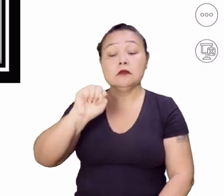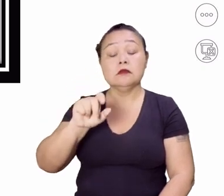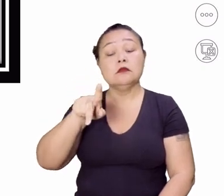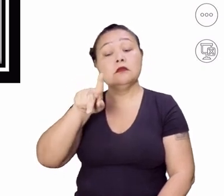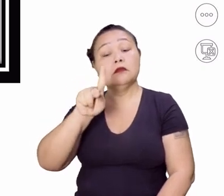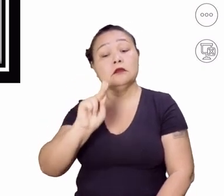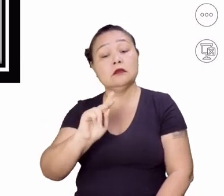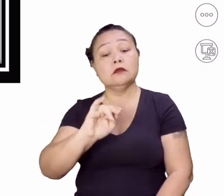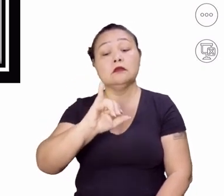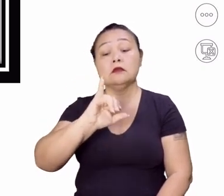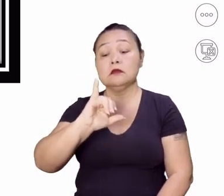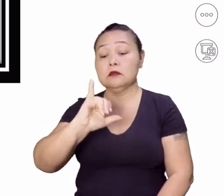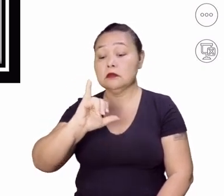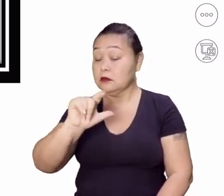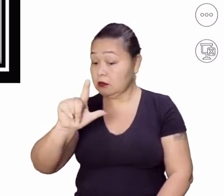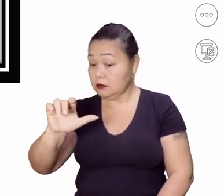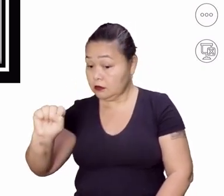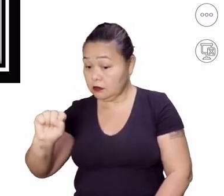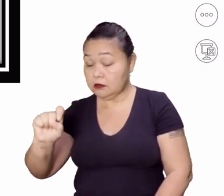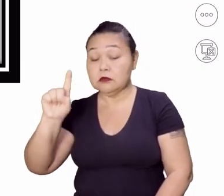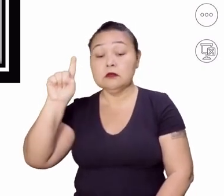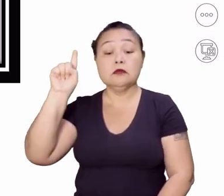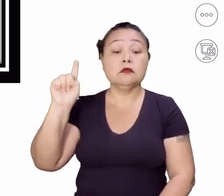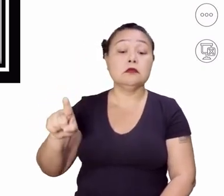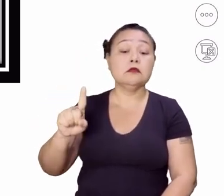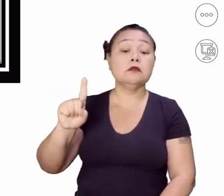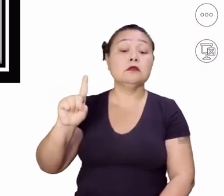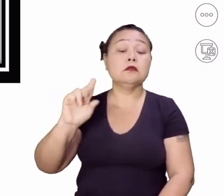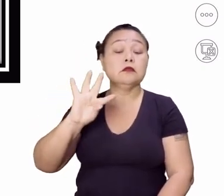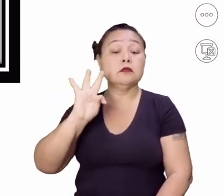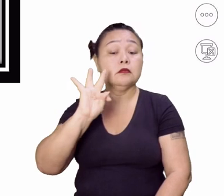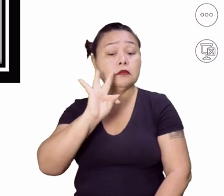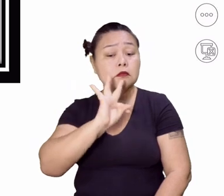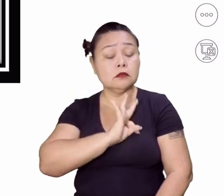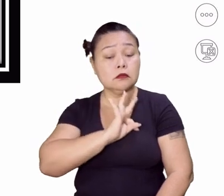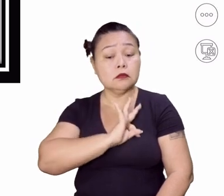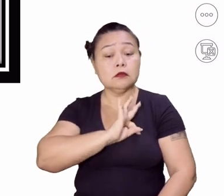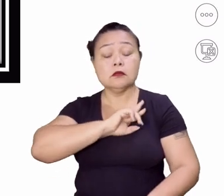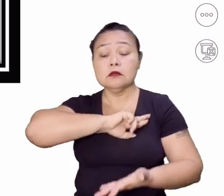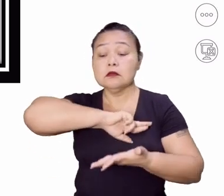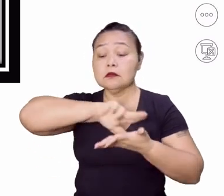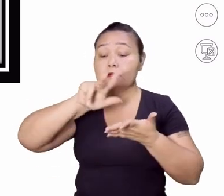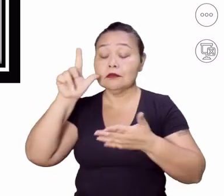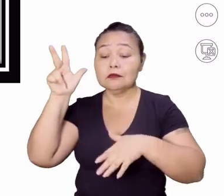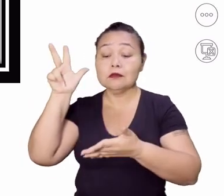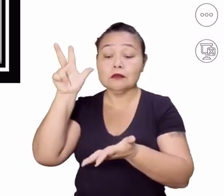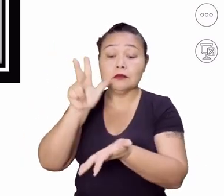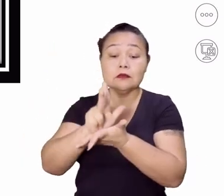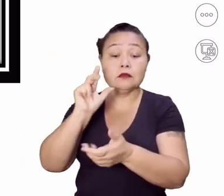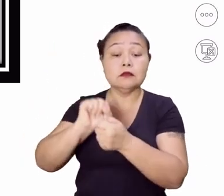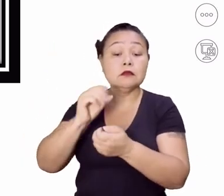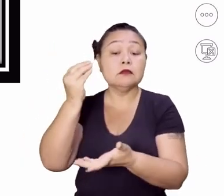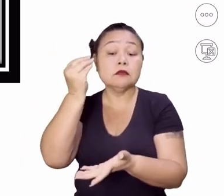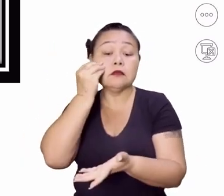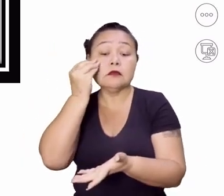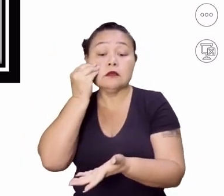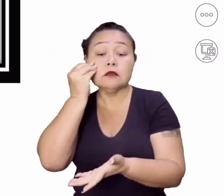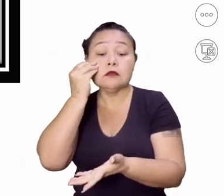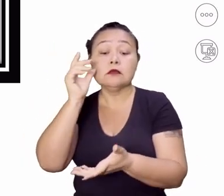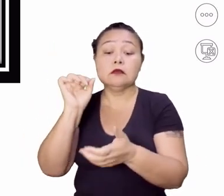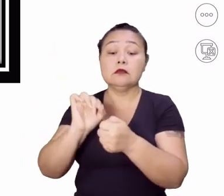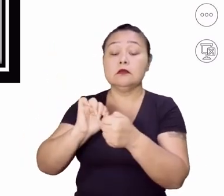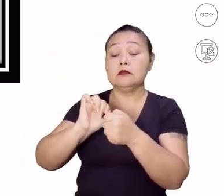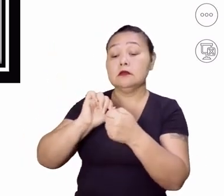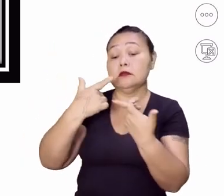Sim, também contam. São aquelas técnicas que podem ser validadas através dos testes objetivos,